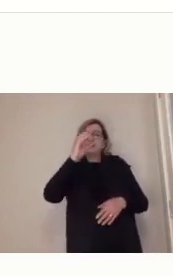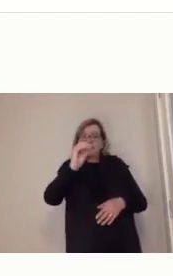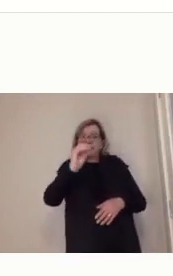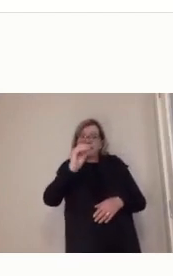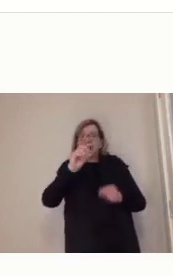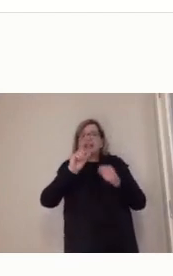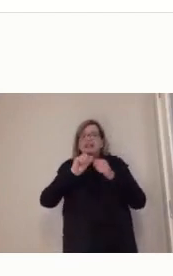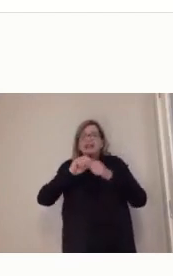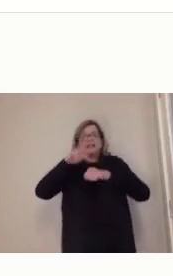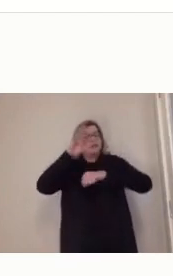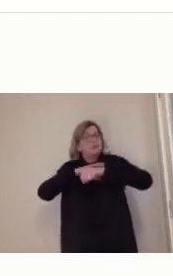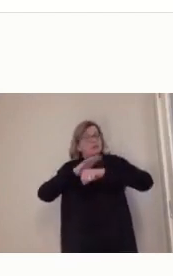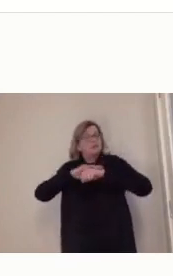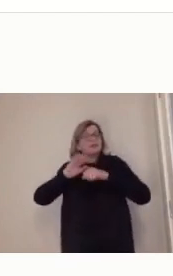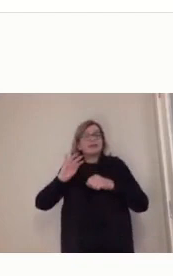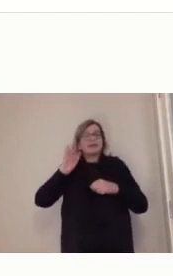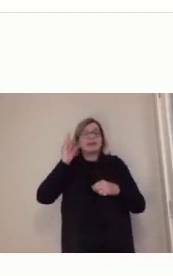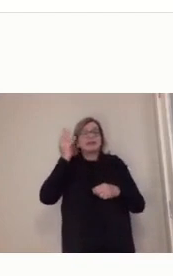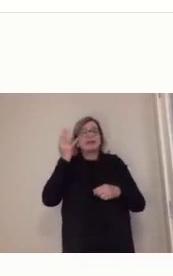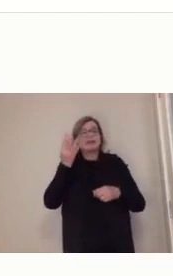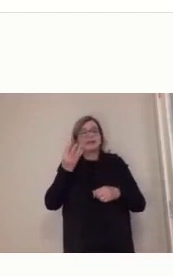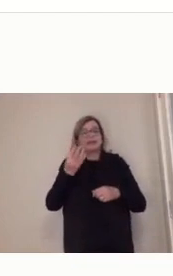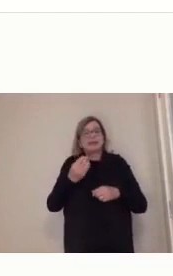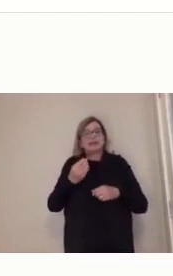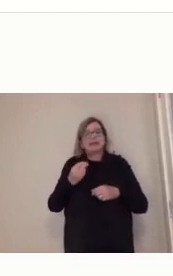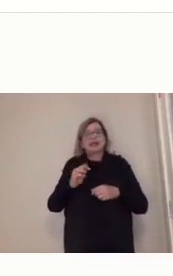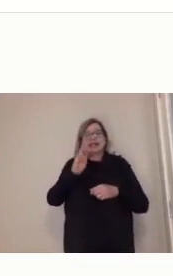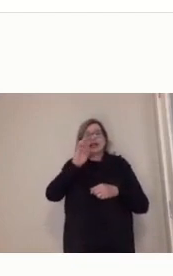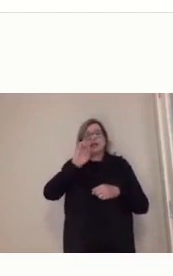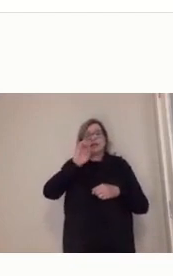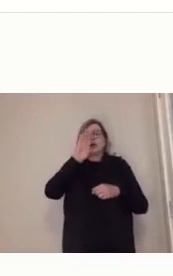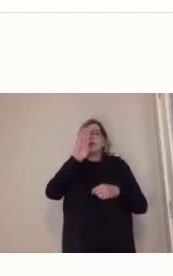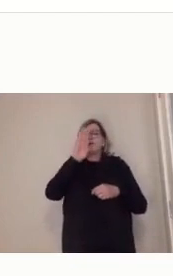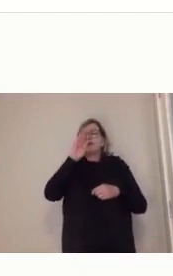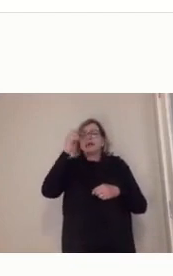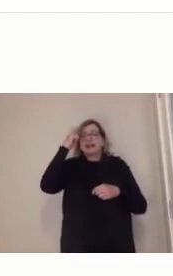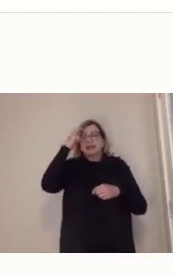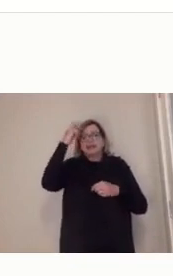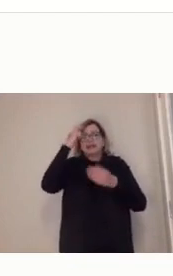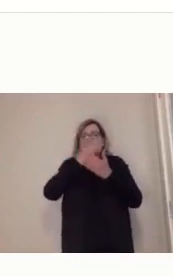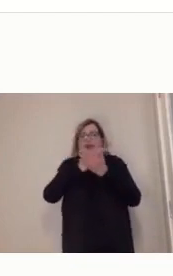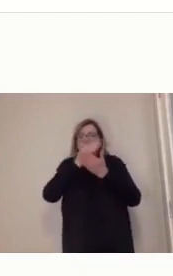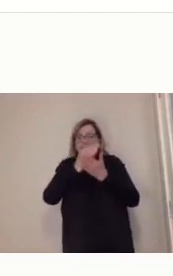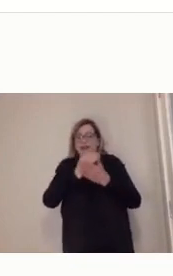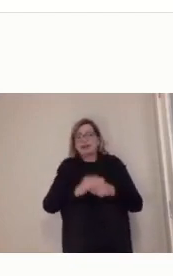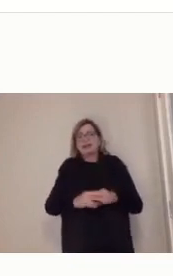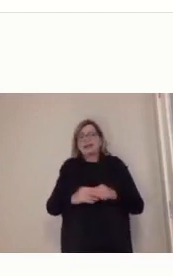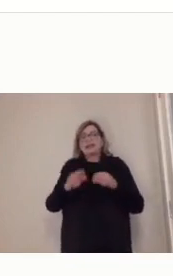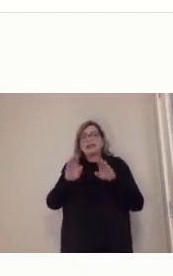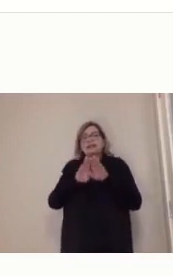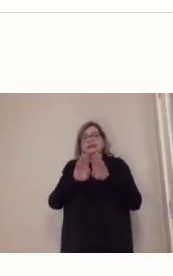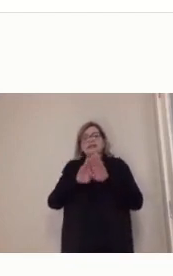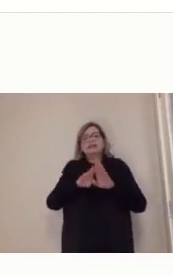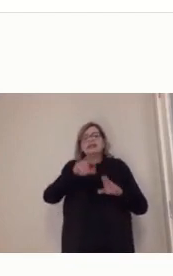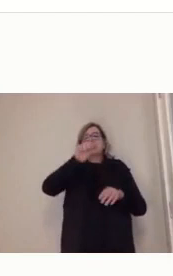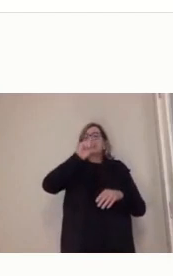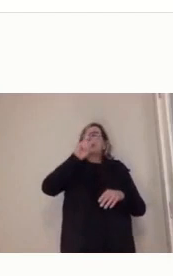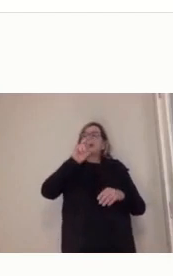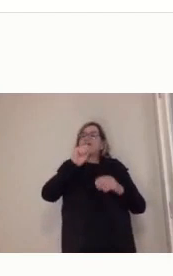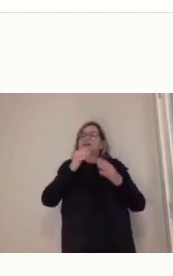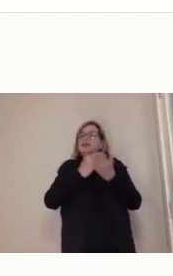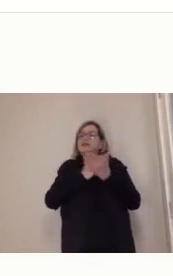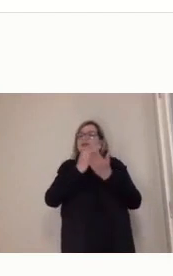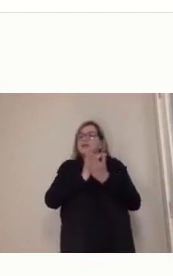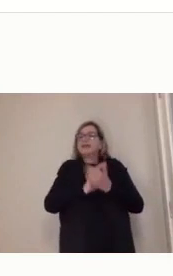E você teve aí métodos mais construtivistas e hoje a gente, e eu quero falar na próxima aula um pouquinho mais detalhadamente para vocês